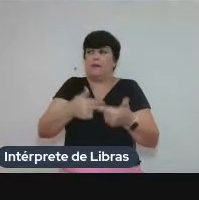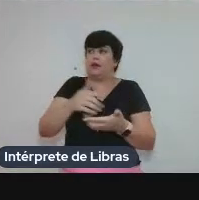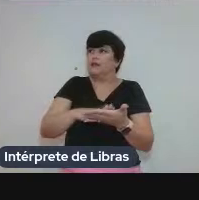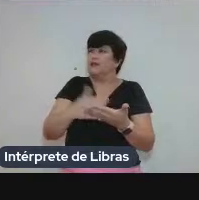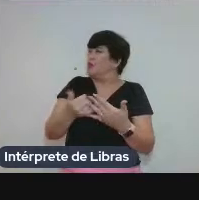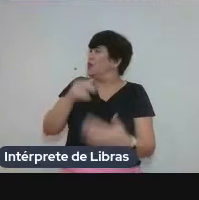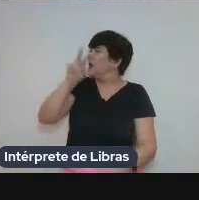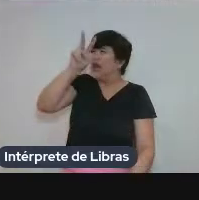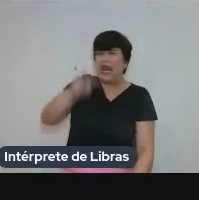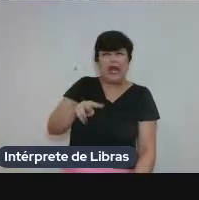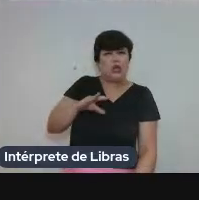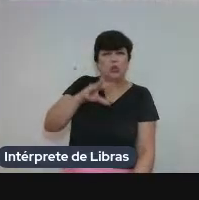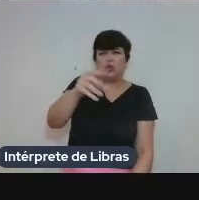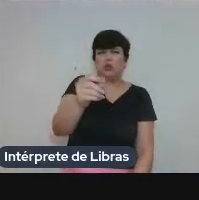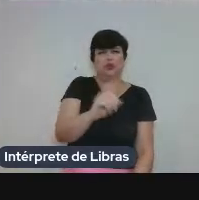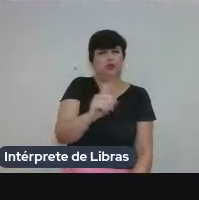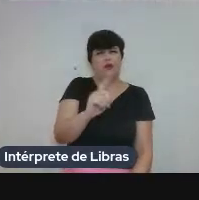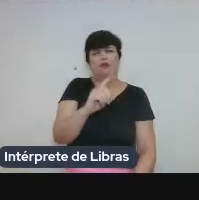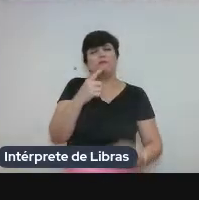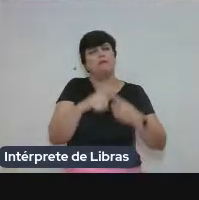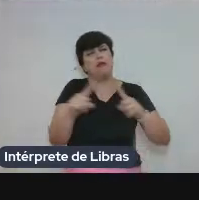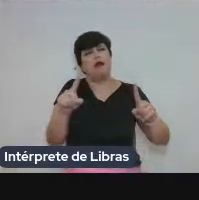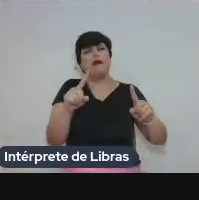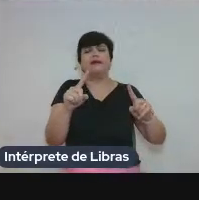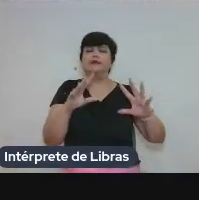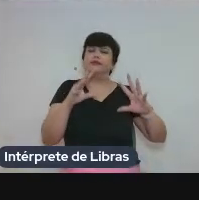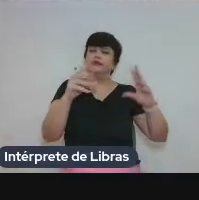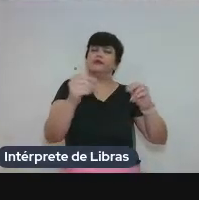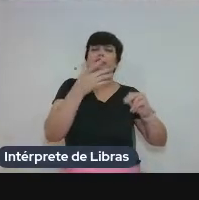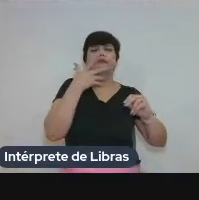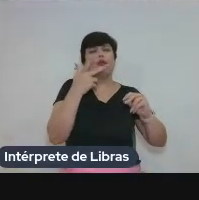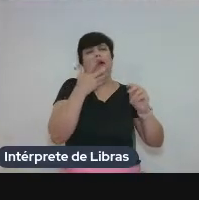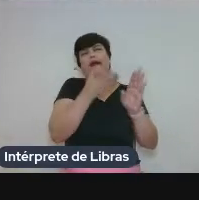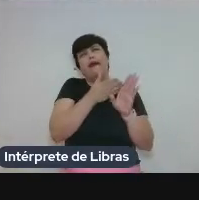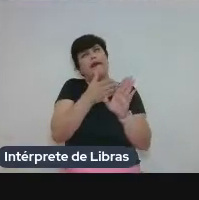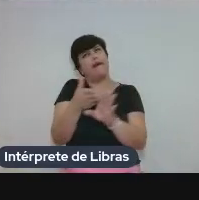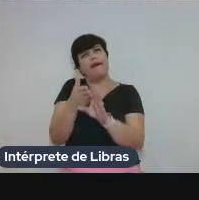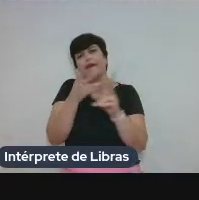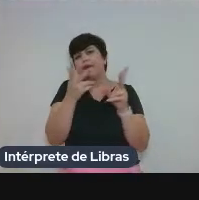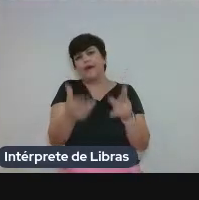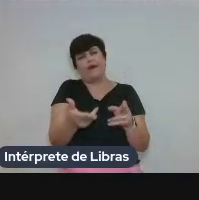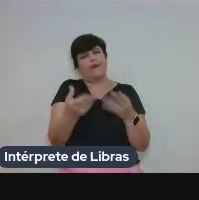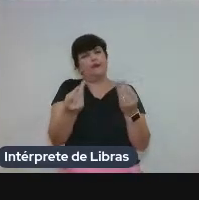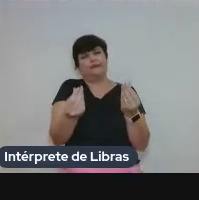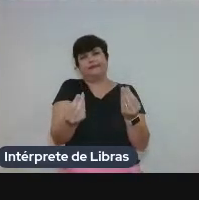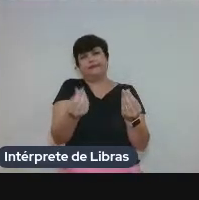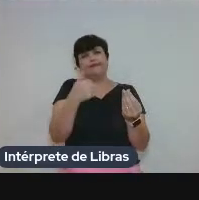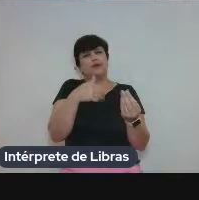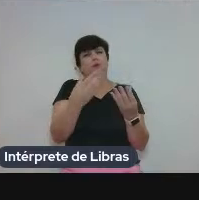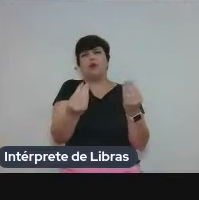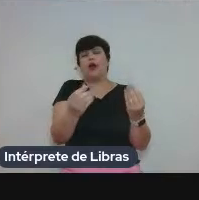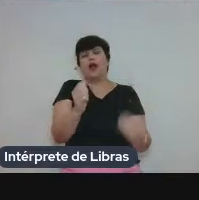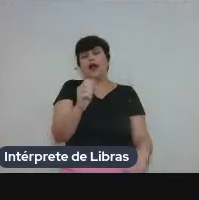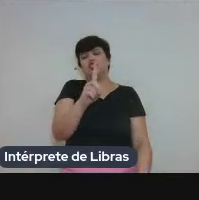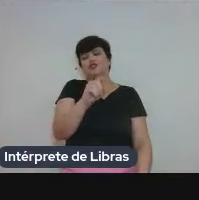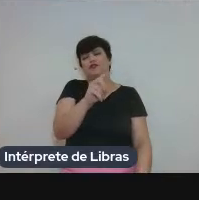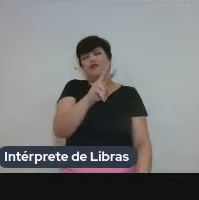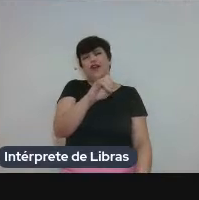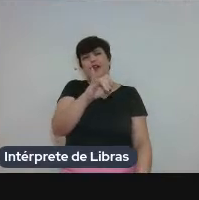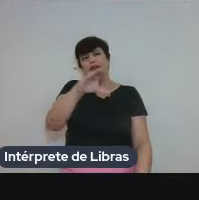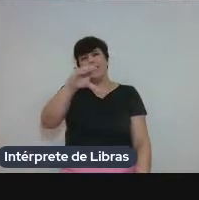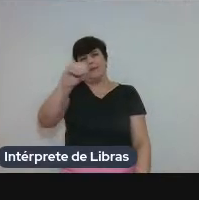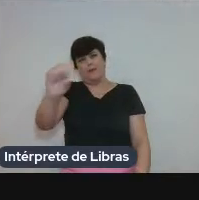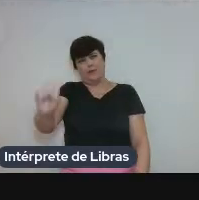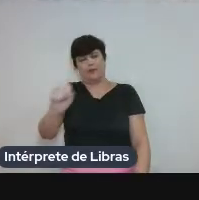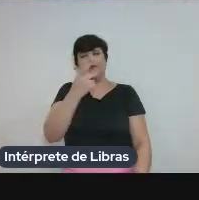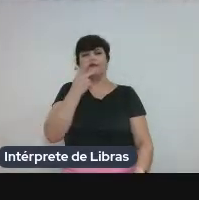conseguindo ler muito, mas as pessoas que me foram nessa linha, né? Muitos, muitos advérbios, falando em